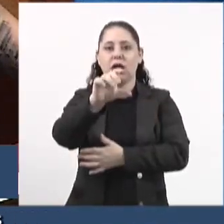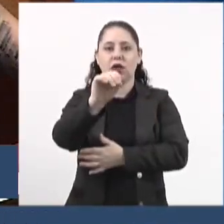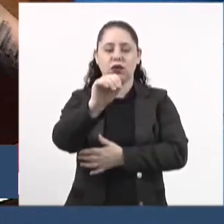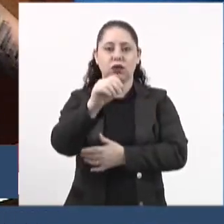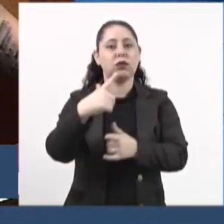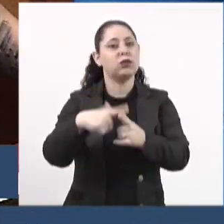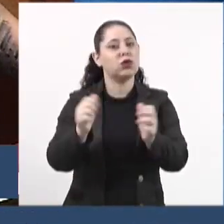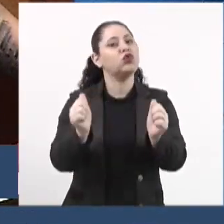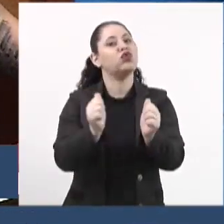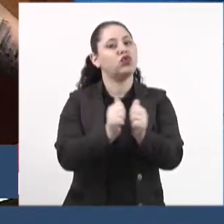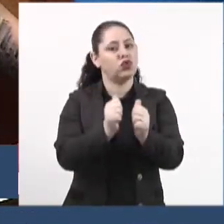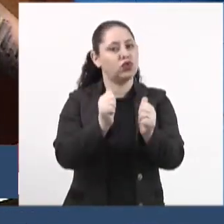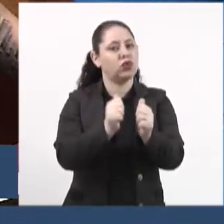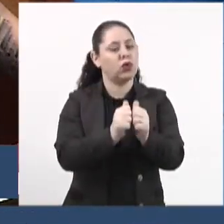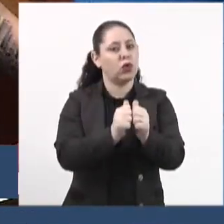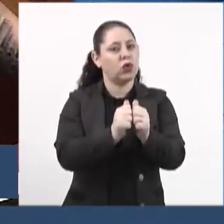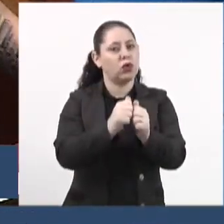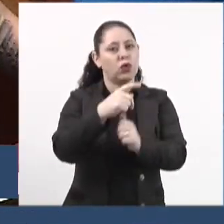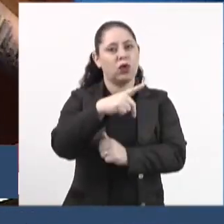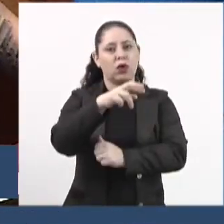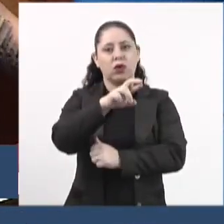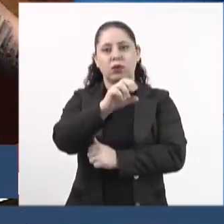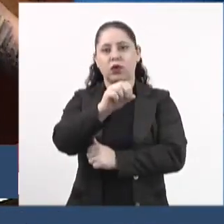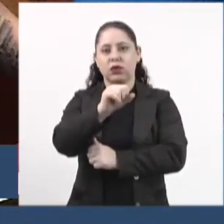porque eles estavam à frente do prosseguir.